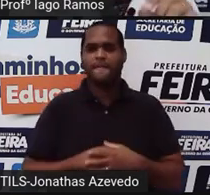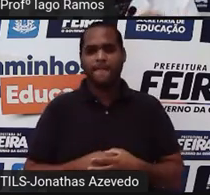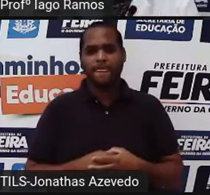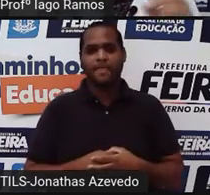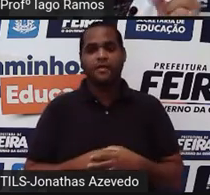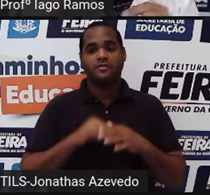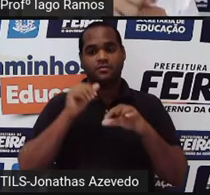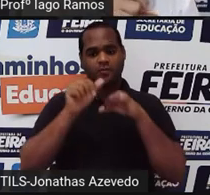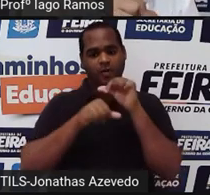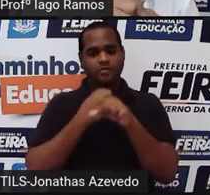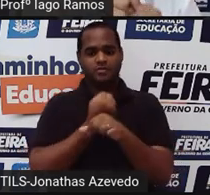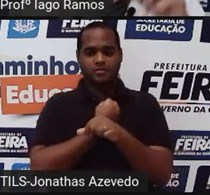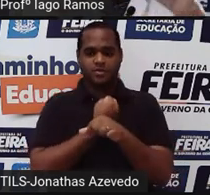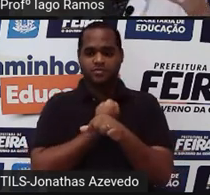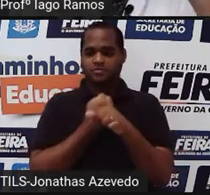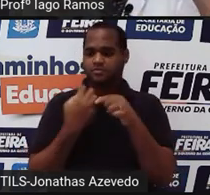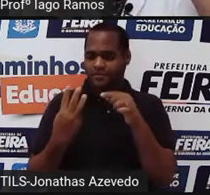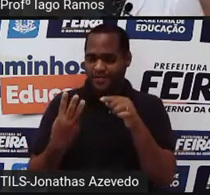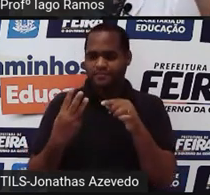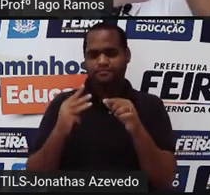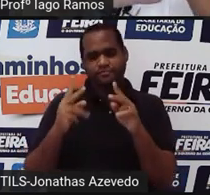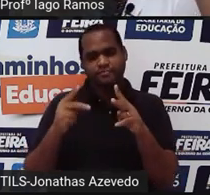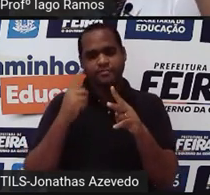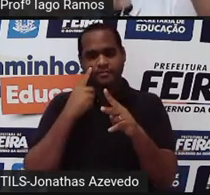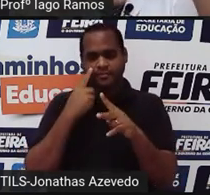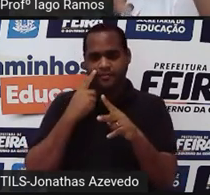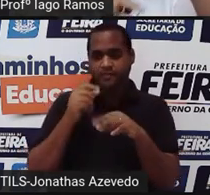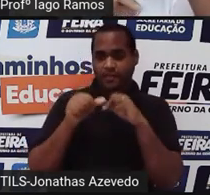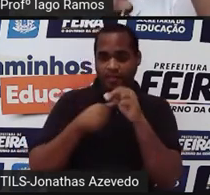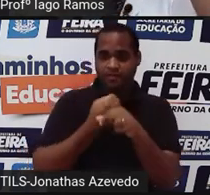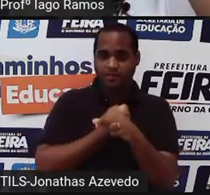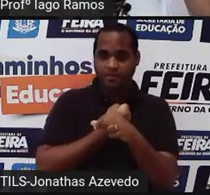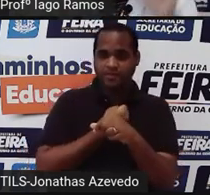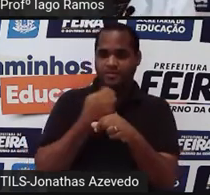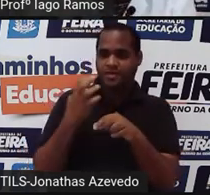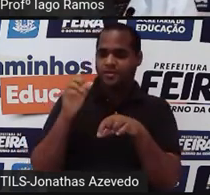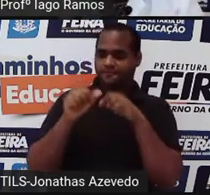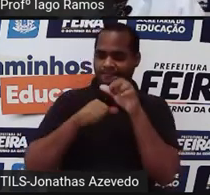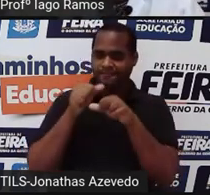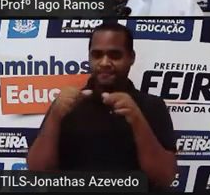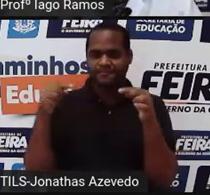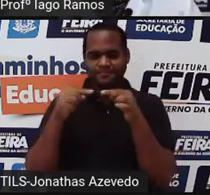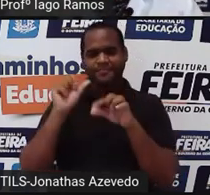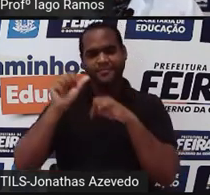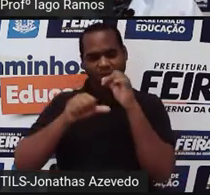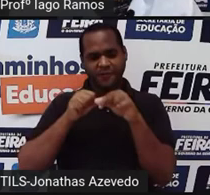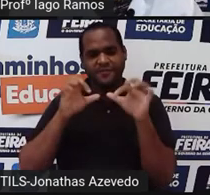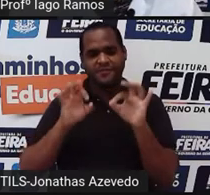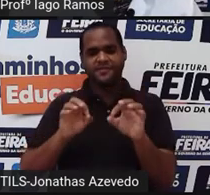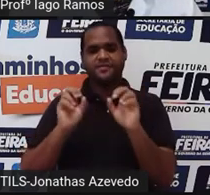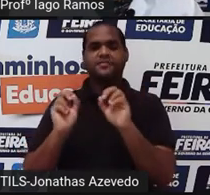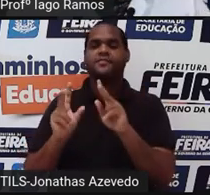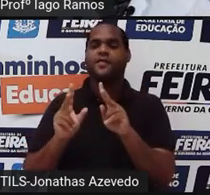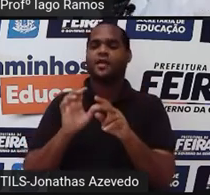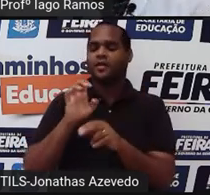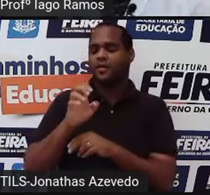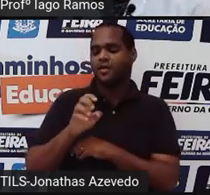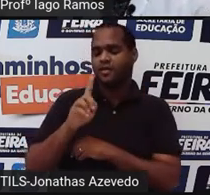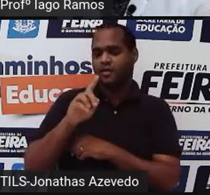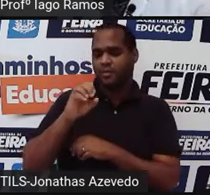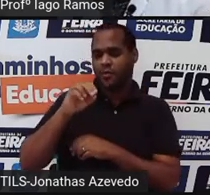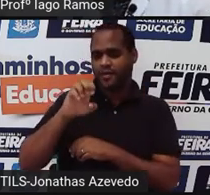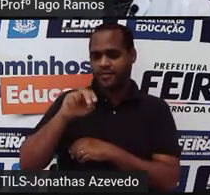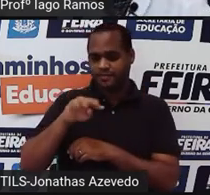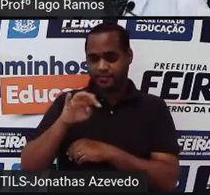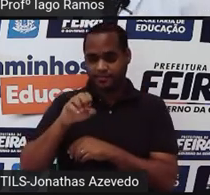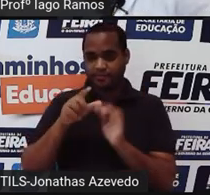inverso do número 3, tá? Você pega o 3, bota o 1 embaixo, inverte. E o expoente que antes era